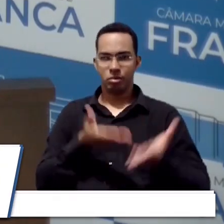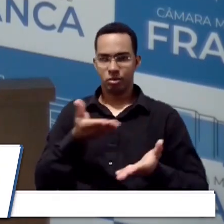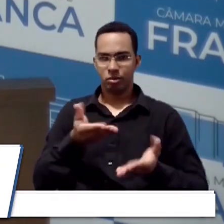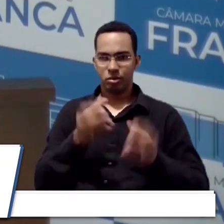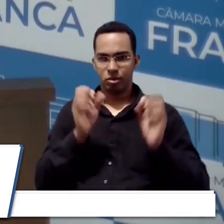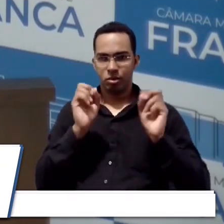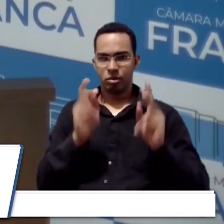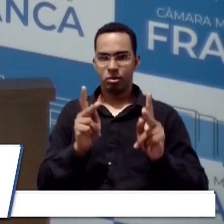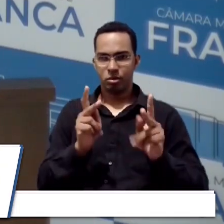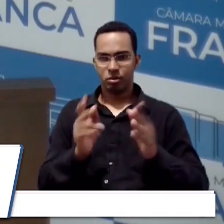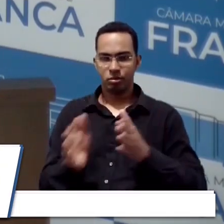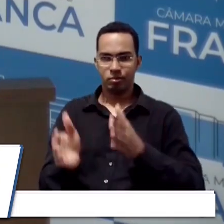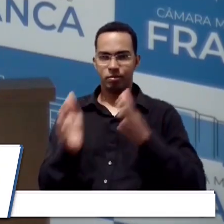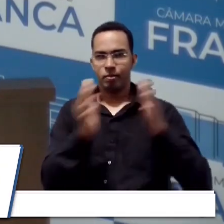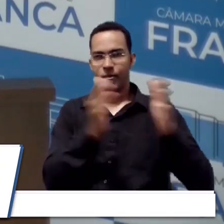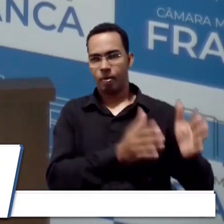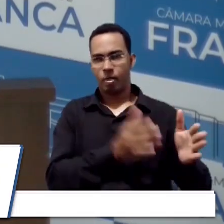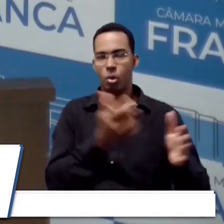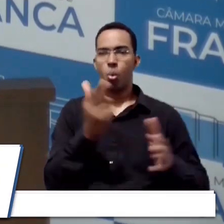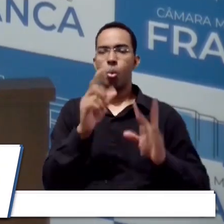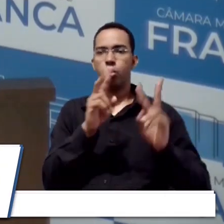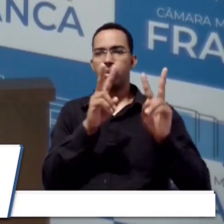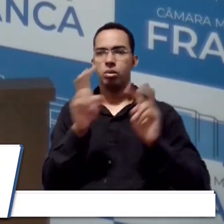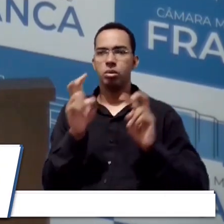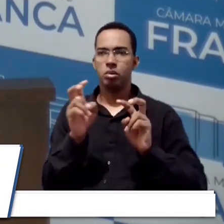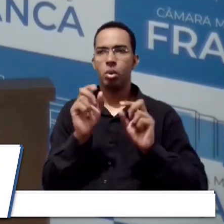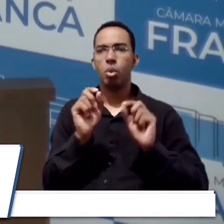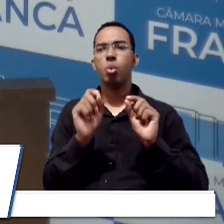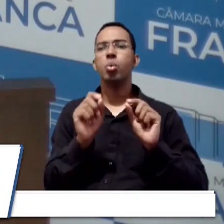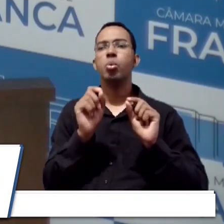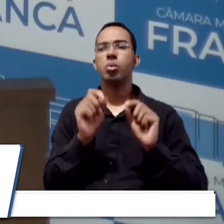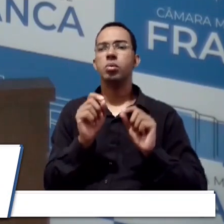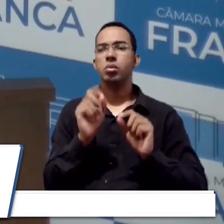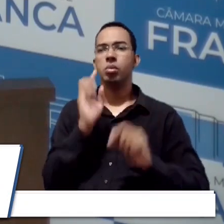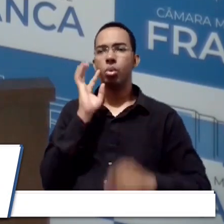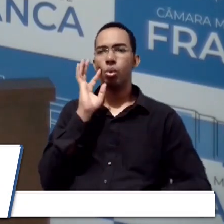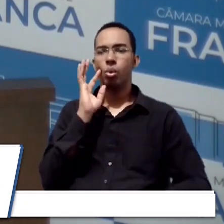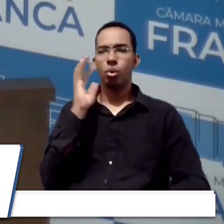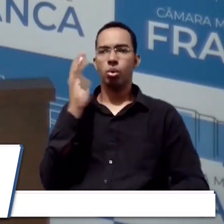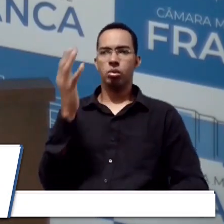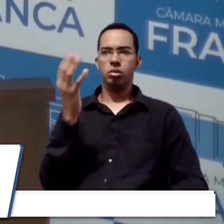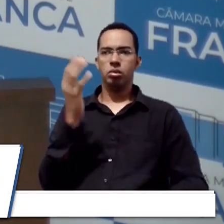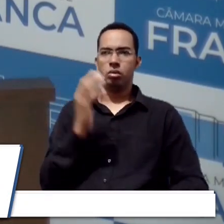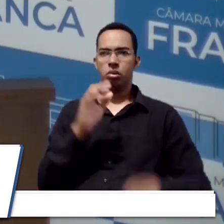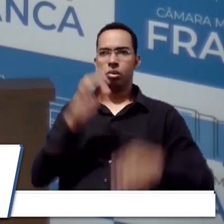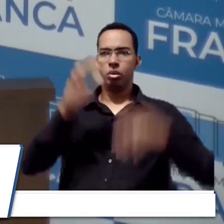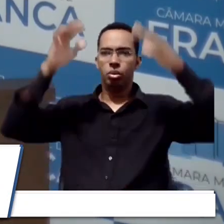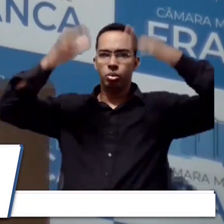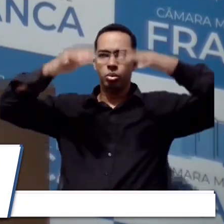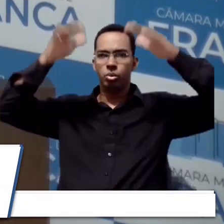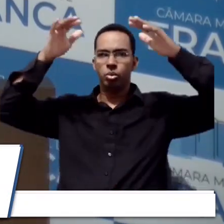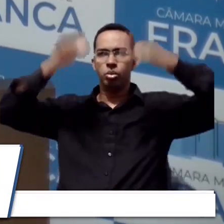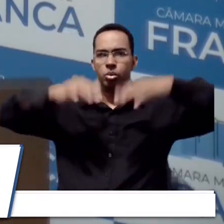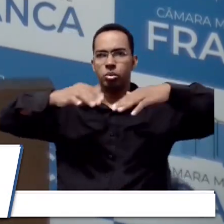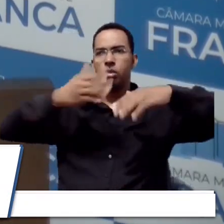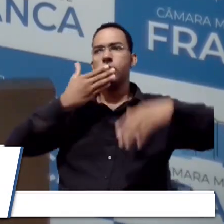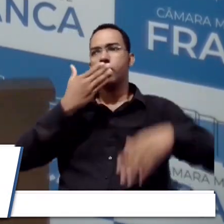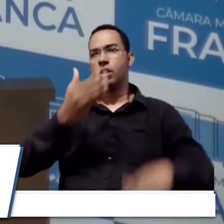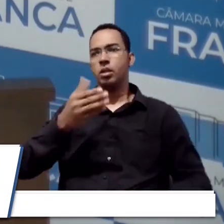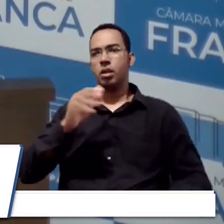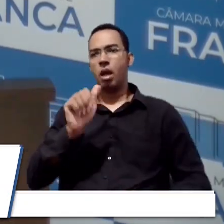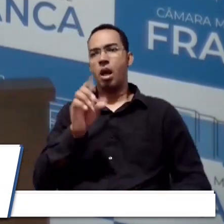O outro assunto que me traz é o que aconteceu com a chuva de ontem, eu queria pedir para a Adriana também,